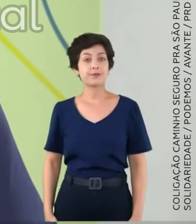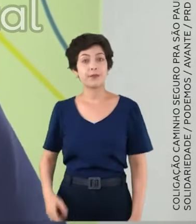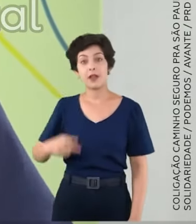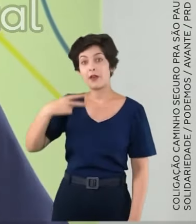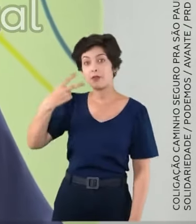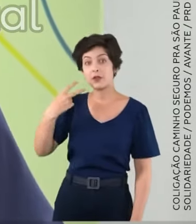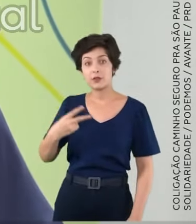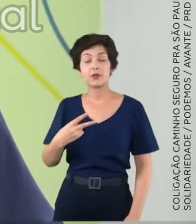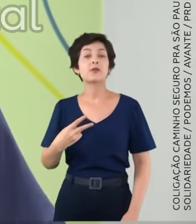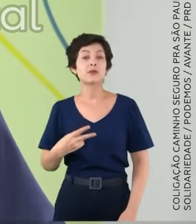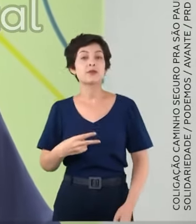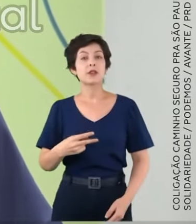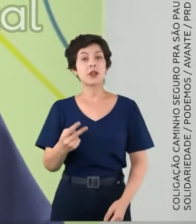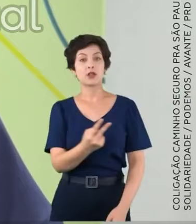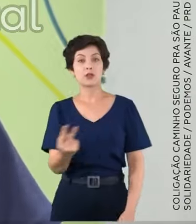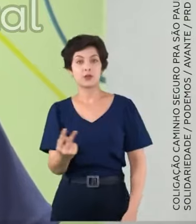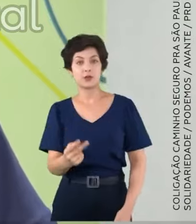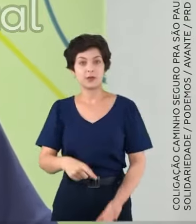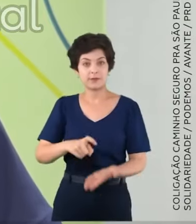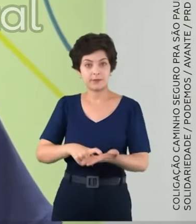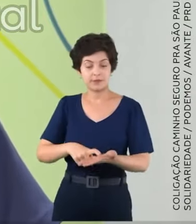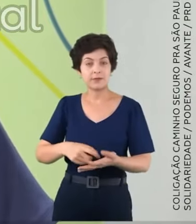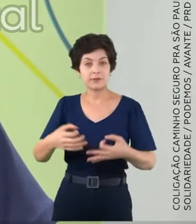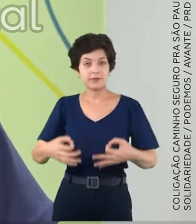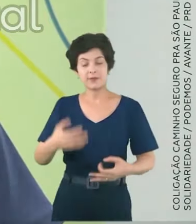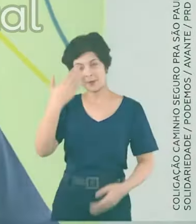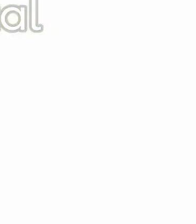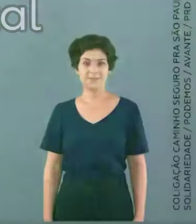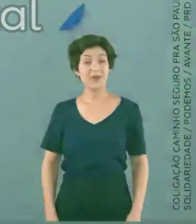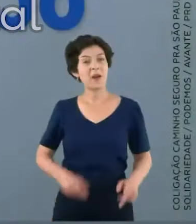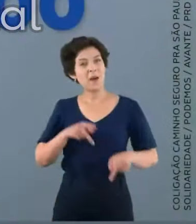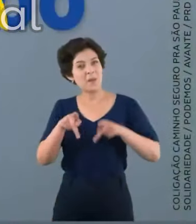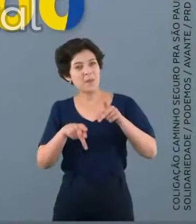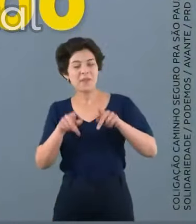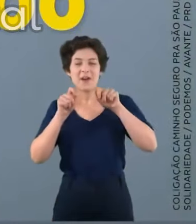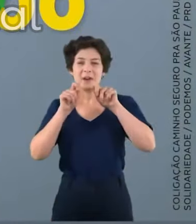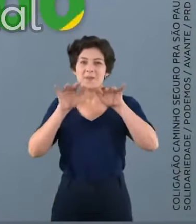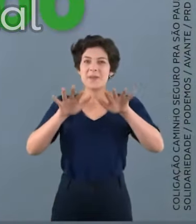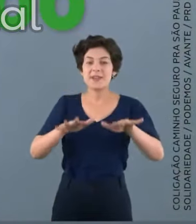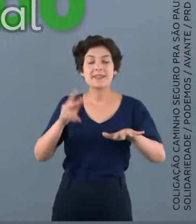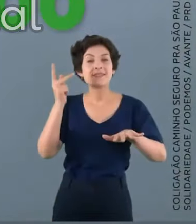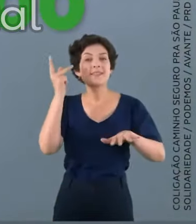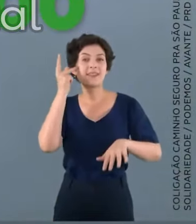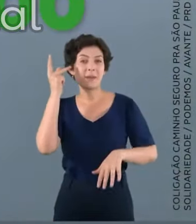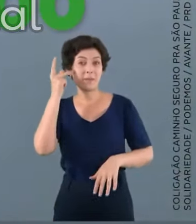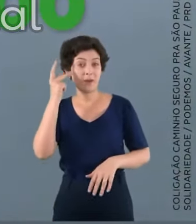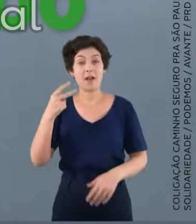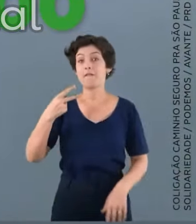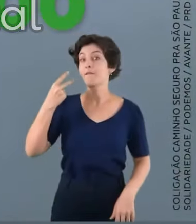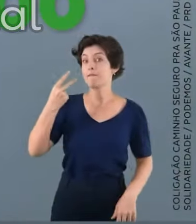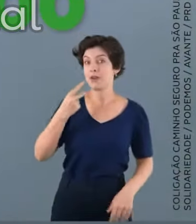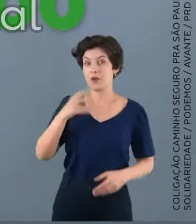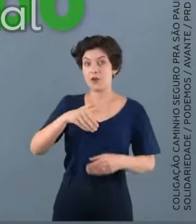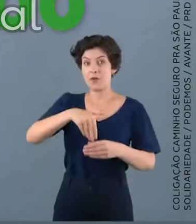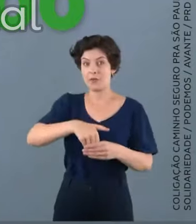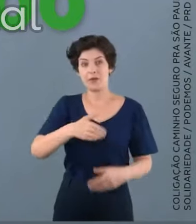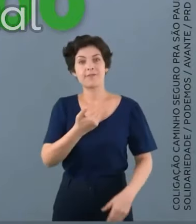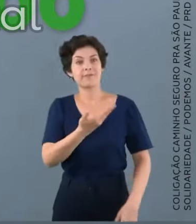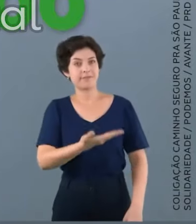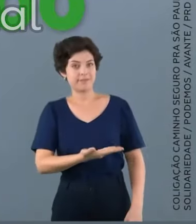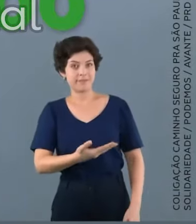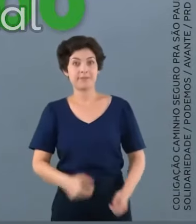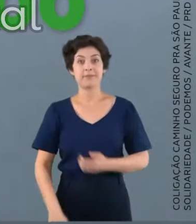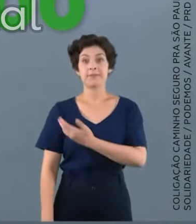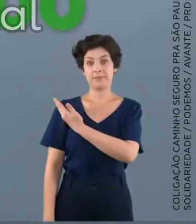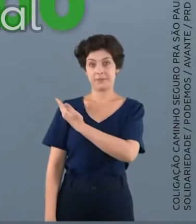Para vereador, tecle 2-2 e confirme. Muito obrigado. Povo abençoado de São Paulo, para vereador Gilberto